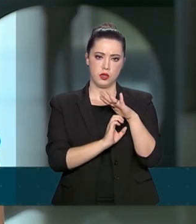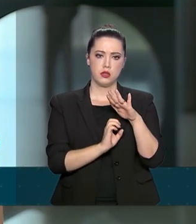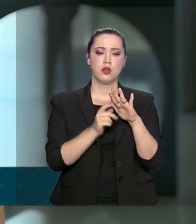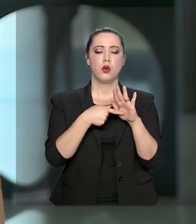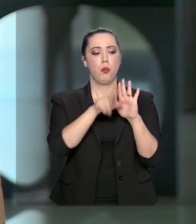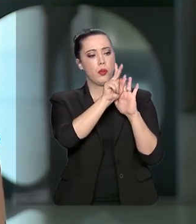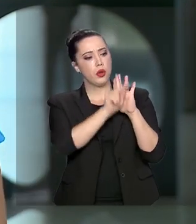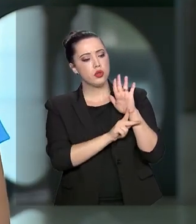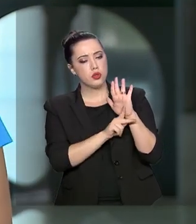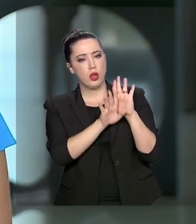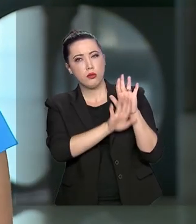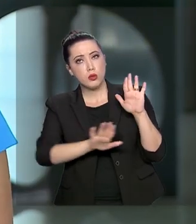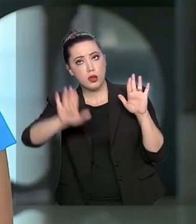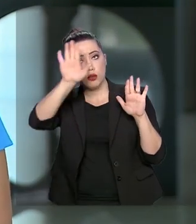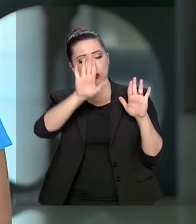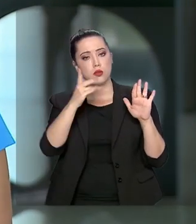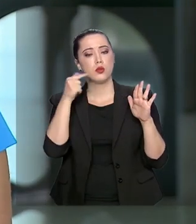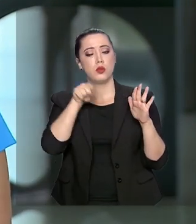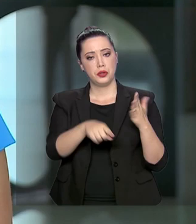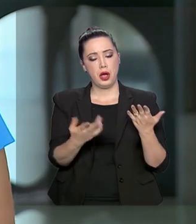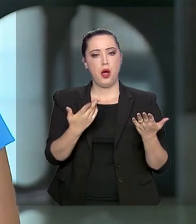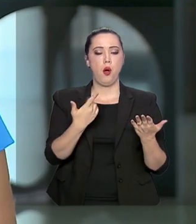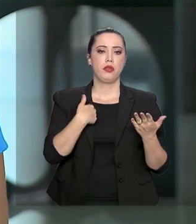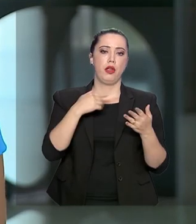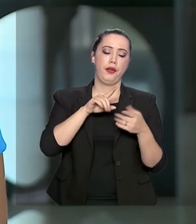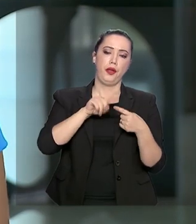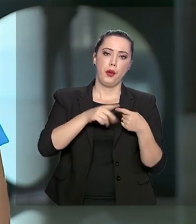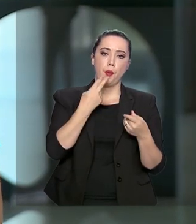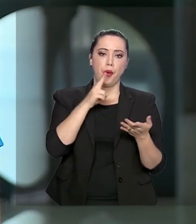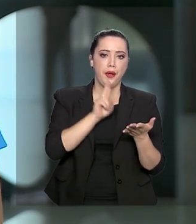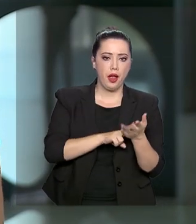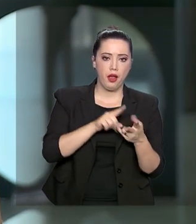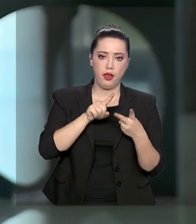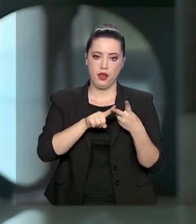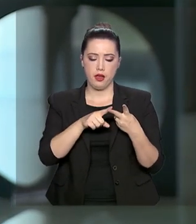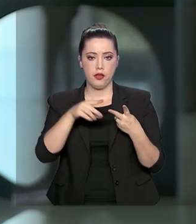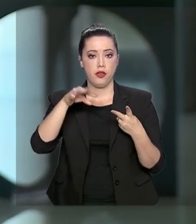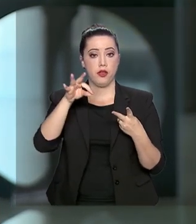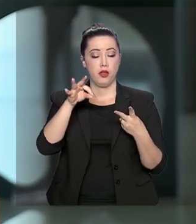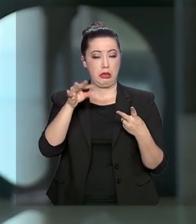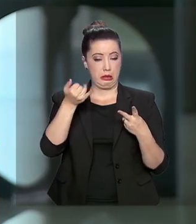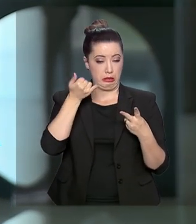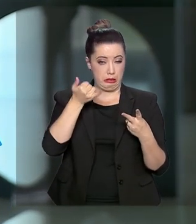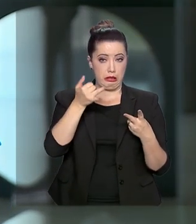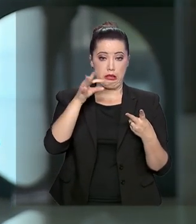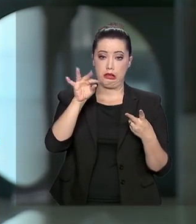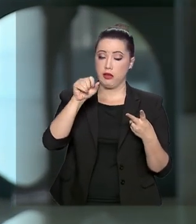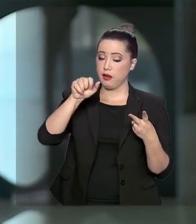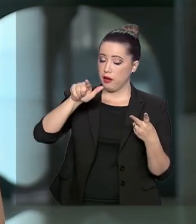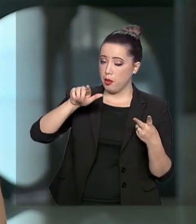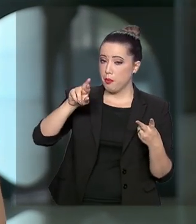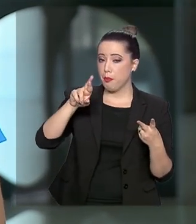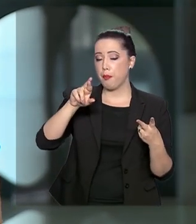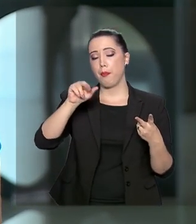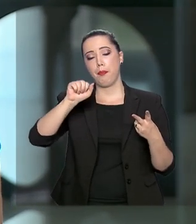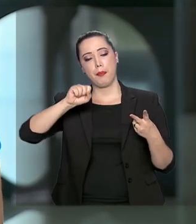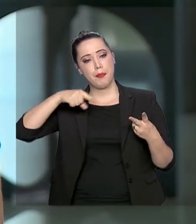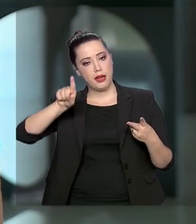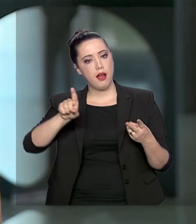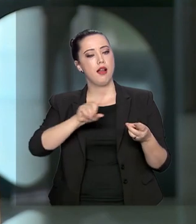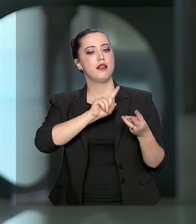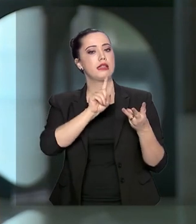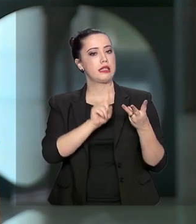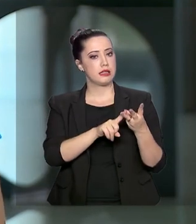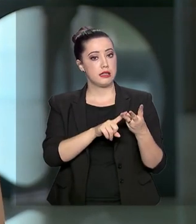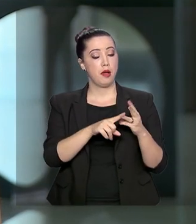Desestatização. Entre elas, os Correios, a Telebrás e a Casa da Moeda. A intenção do governo é reduzir o